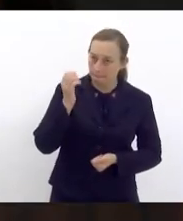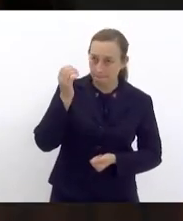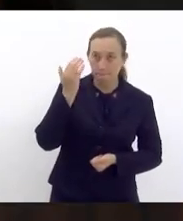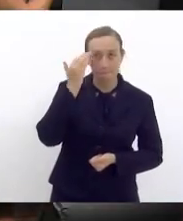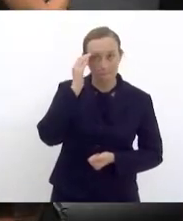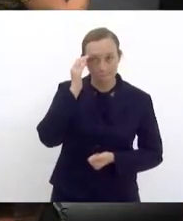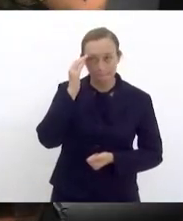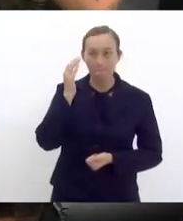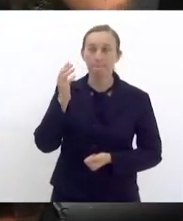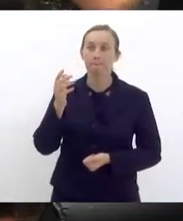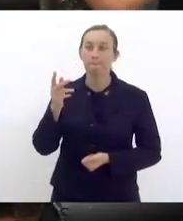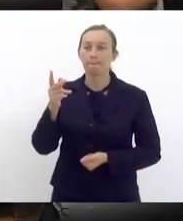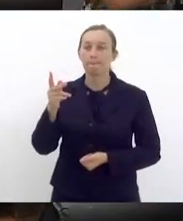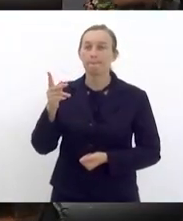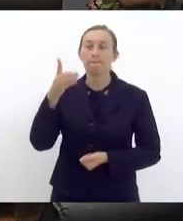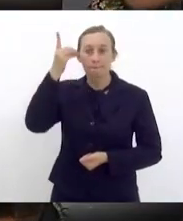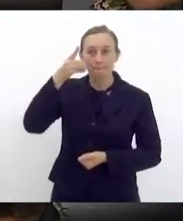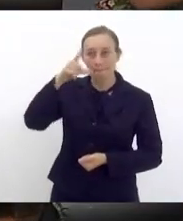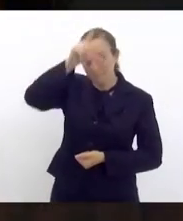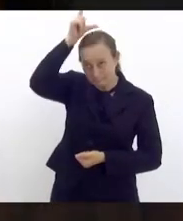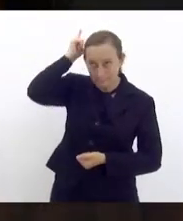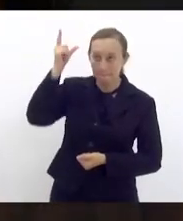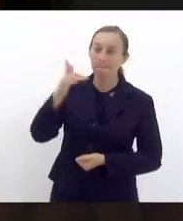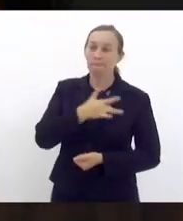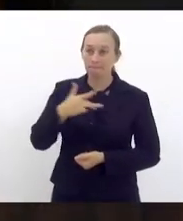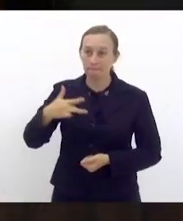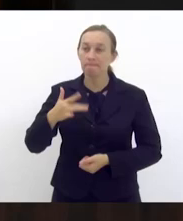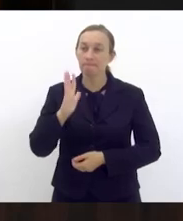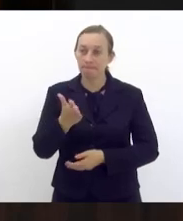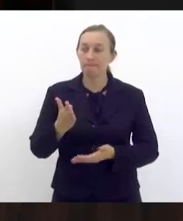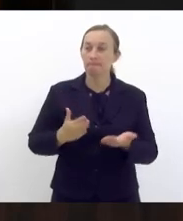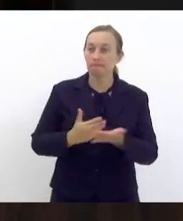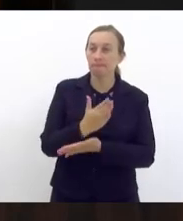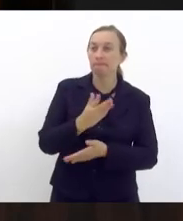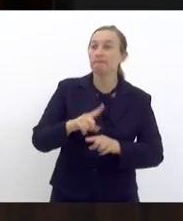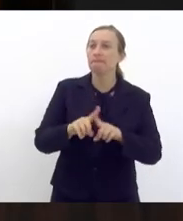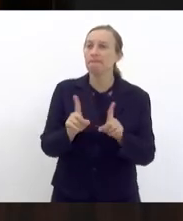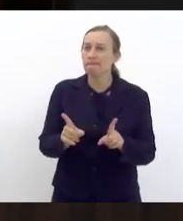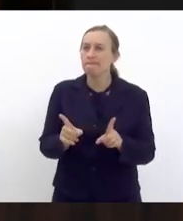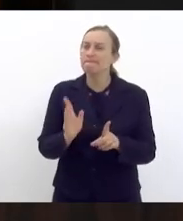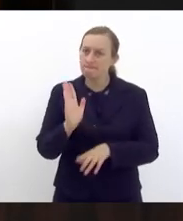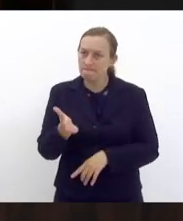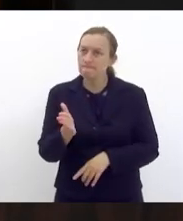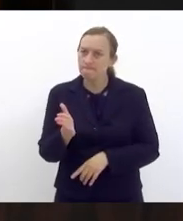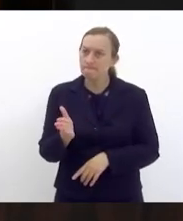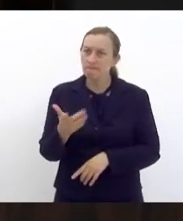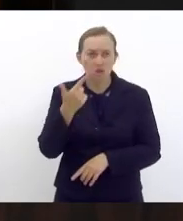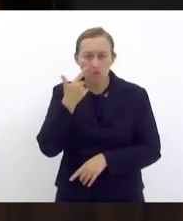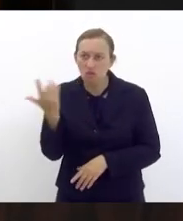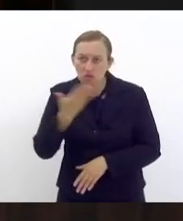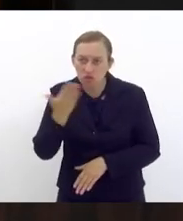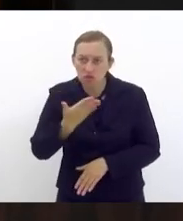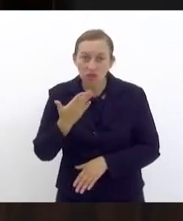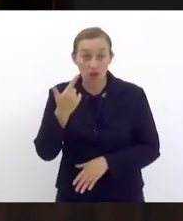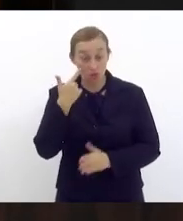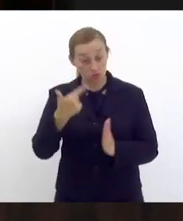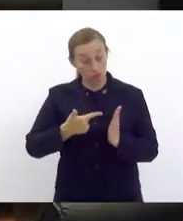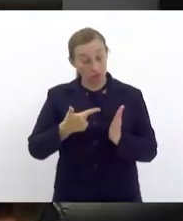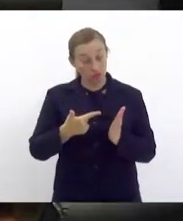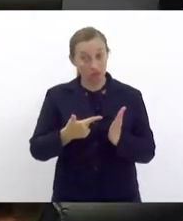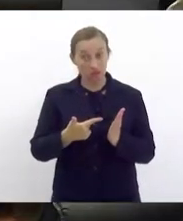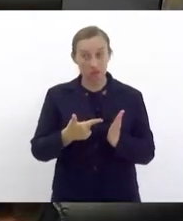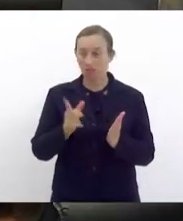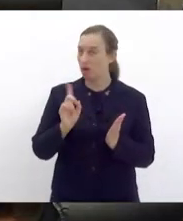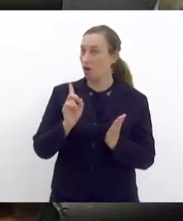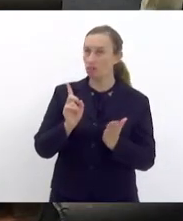presidente. Muito obrigado. Luiz Paulo, é só para, de saúde já deu até favorável, mas... Já deu? Pelo menos está constando aqui na... Não.